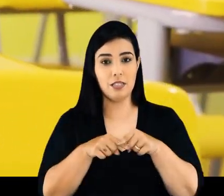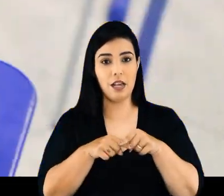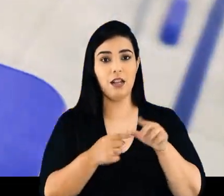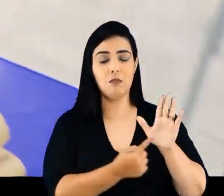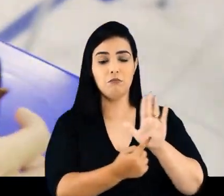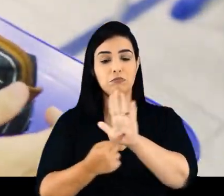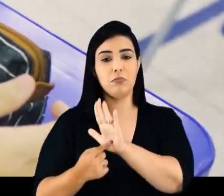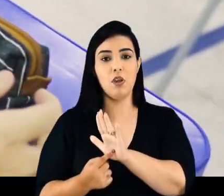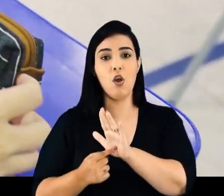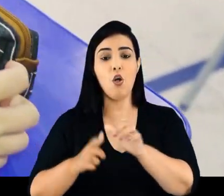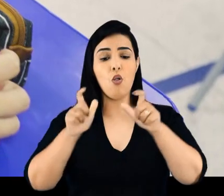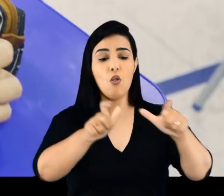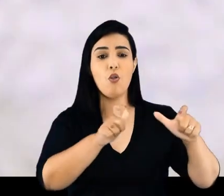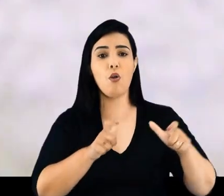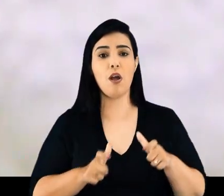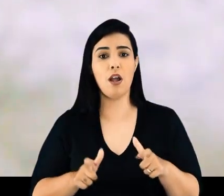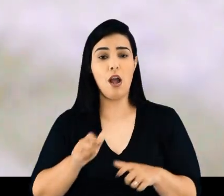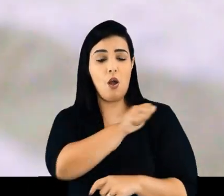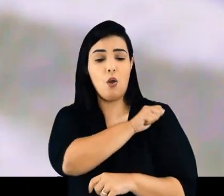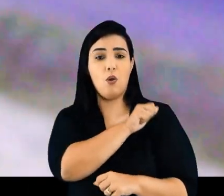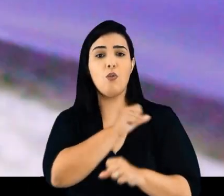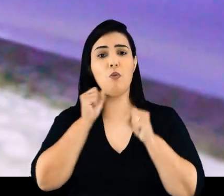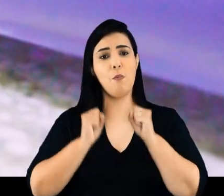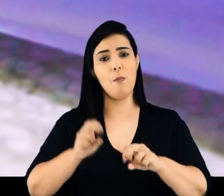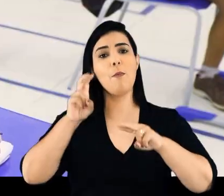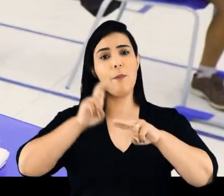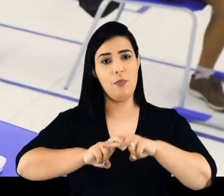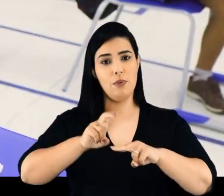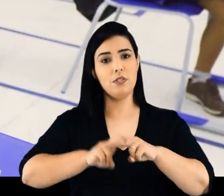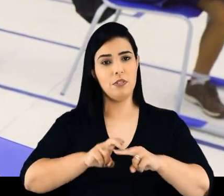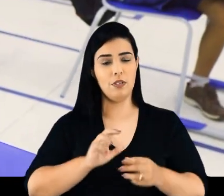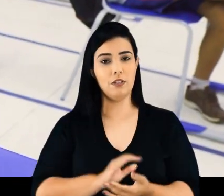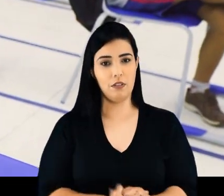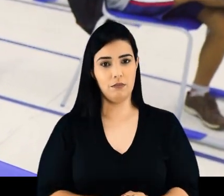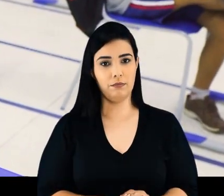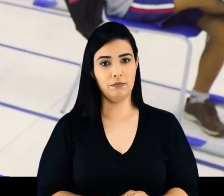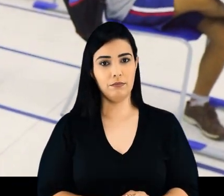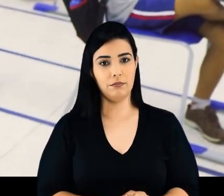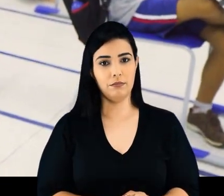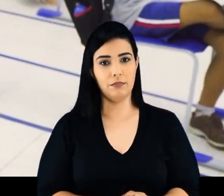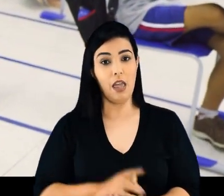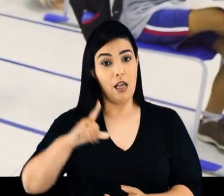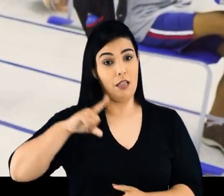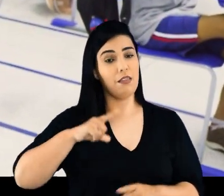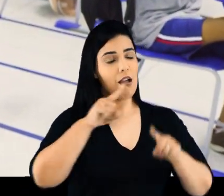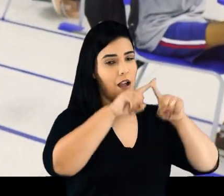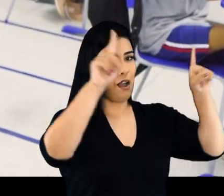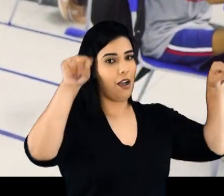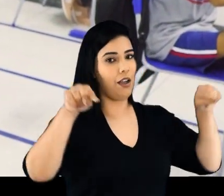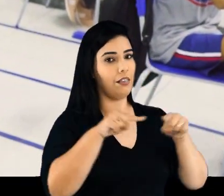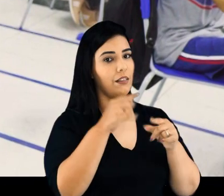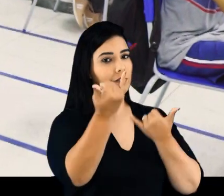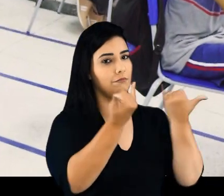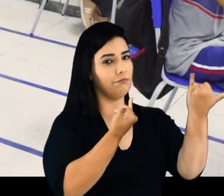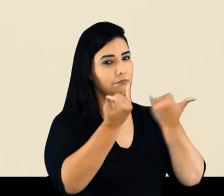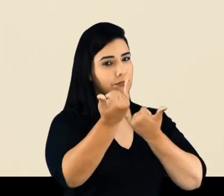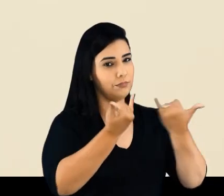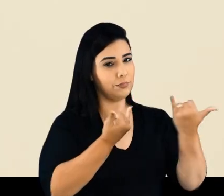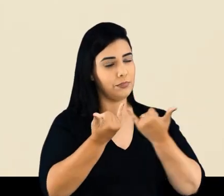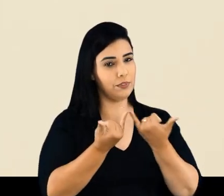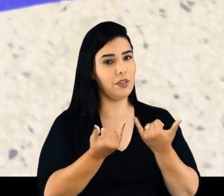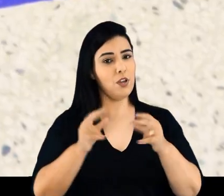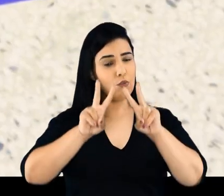amigos. Os ambientes das salas de aula foram demarcados para sinalizar a prática do distanciamento social.